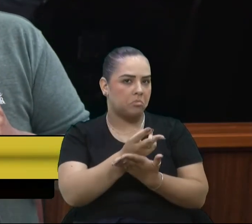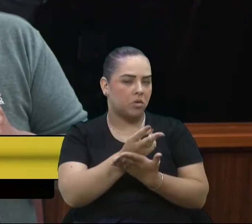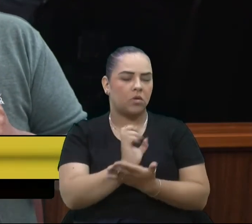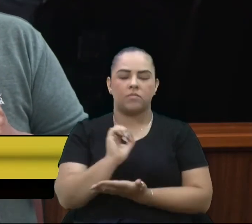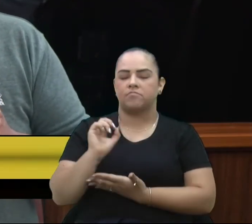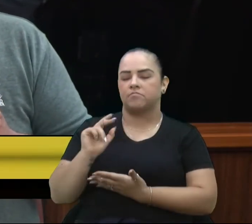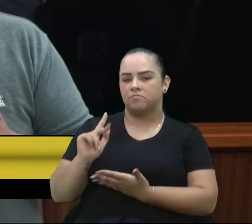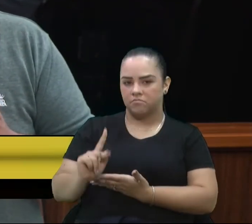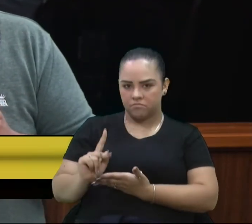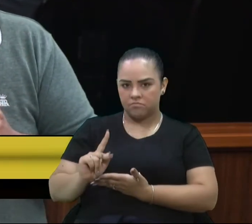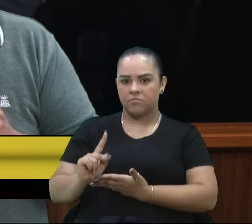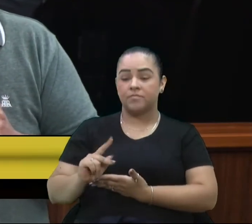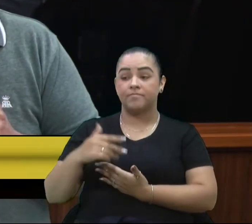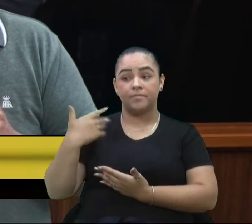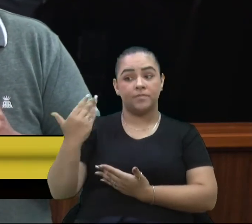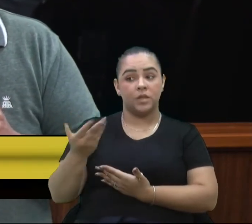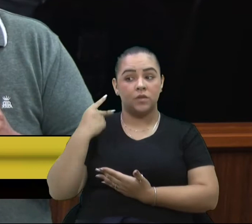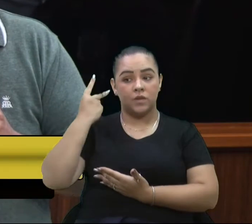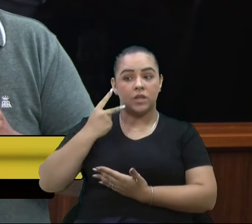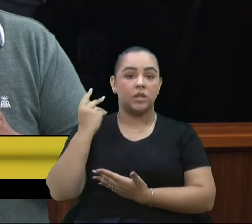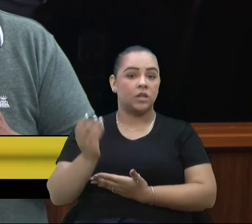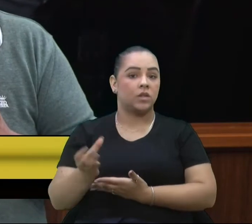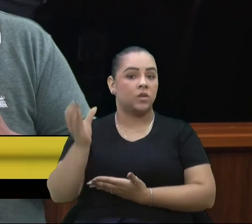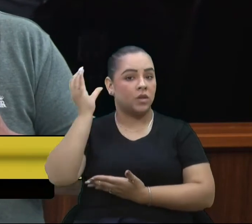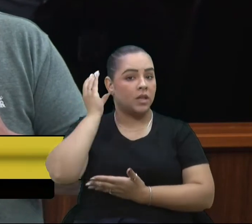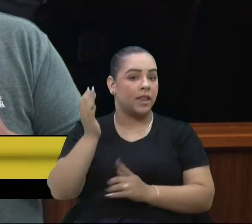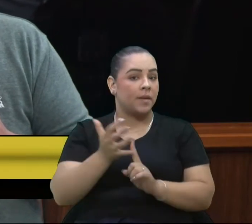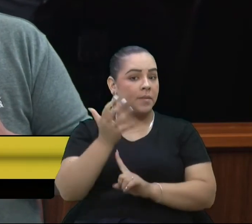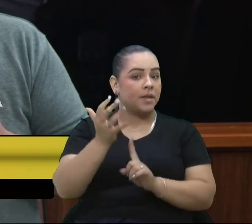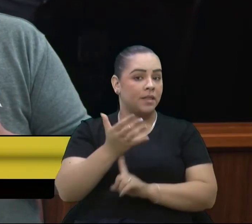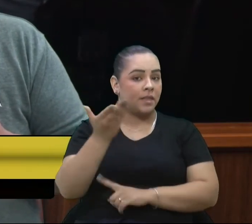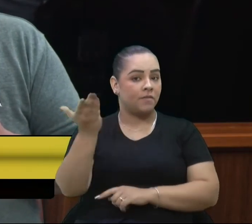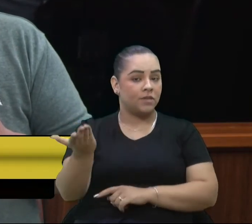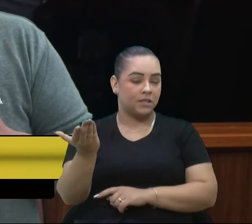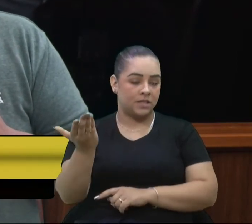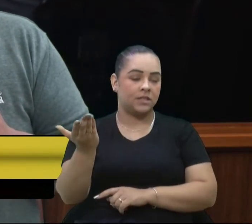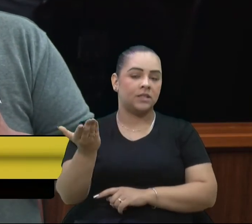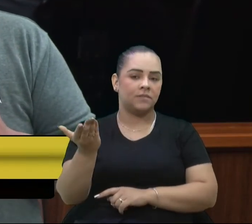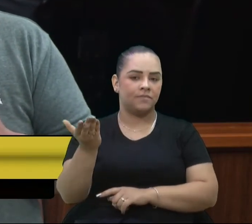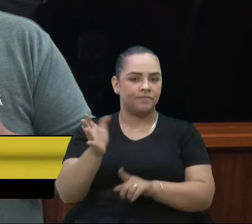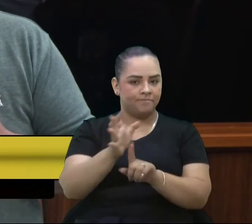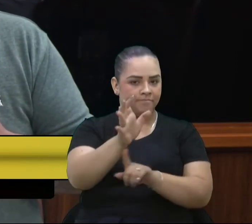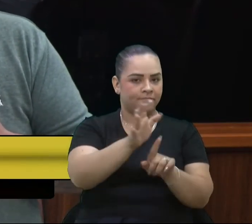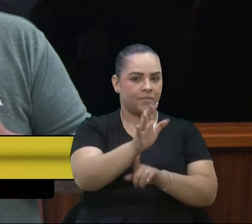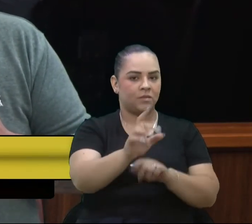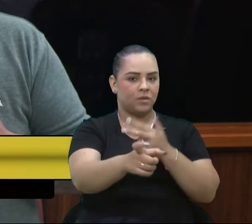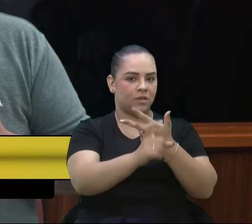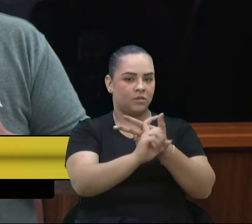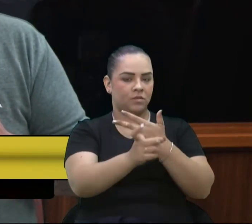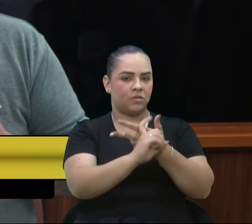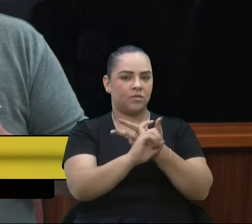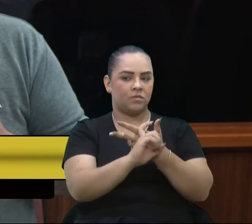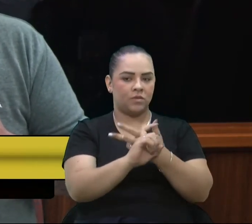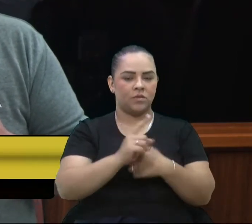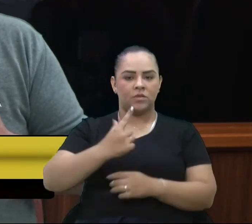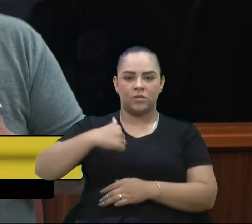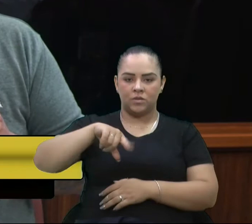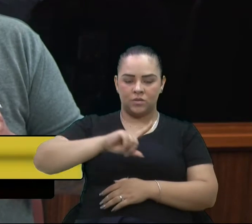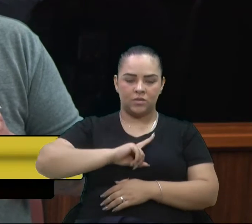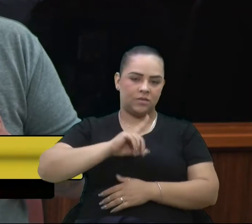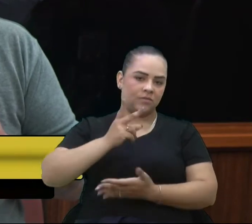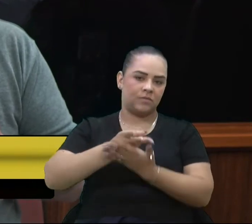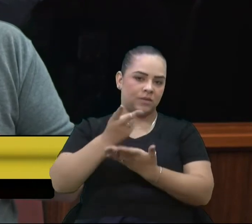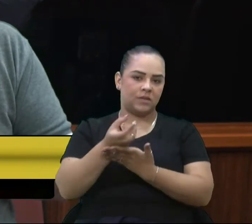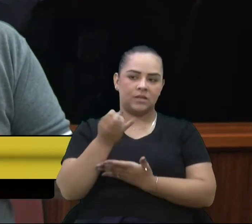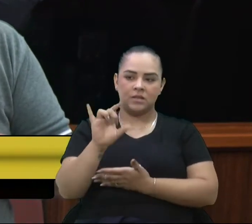Beleza. Então, vereador Cadore, demandas aí para o senhor levar ao governo. E quando tiver o novo, enfim, nós nos referiremos a esses